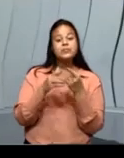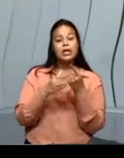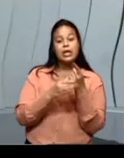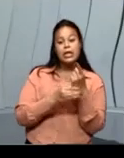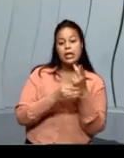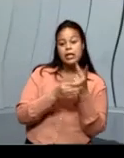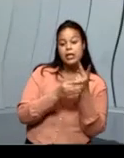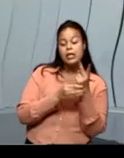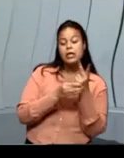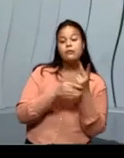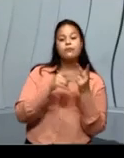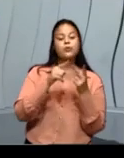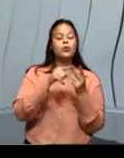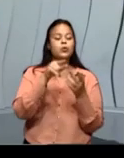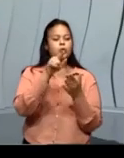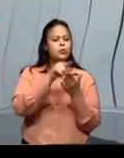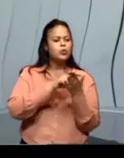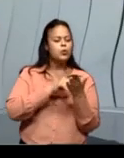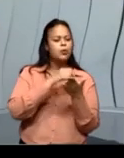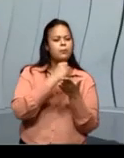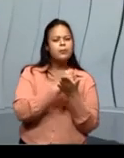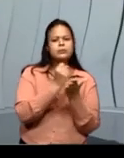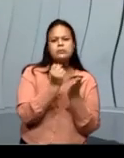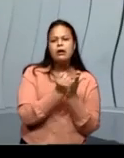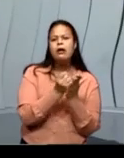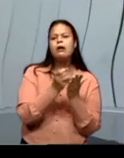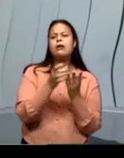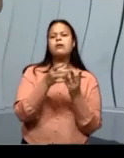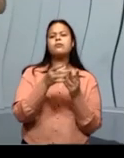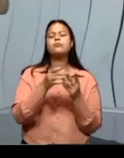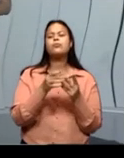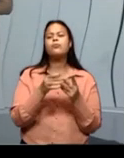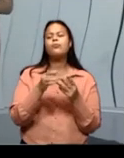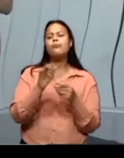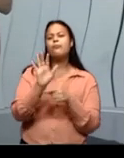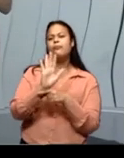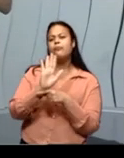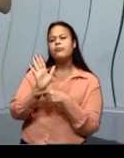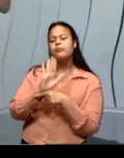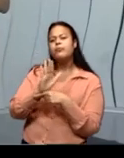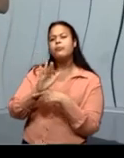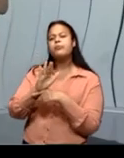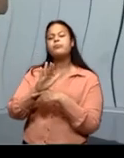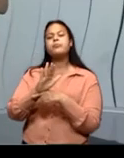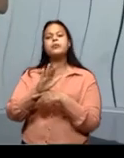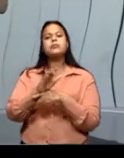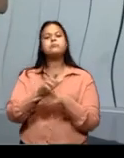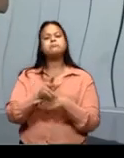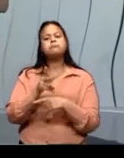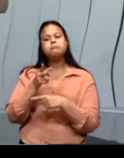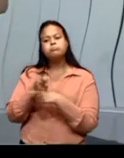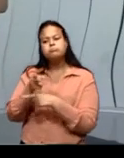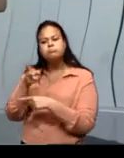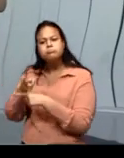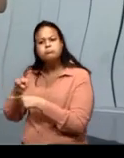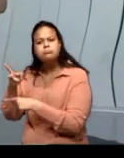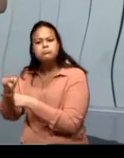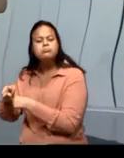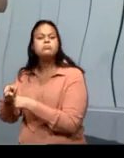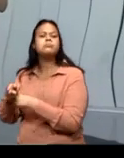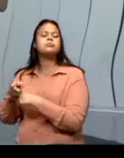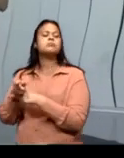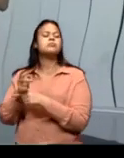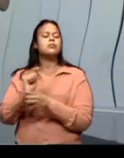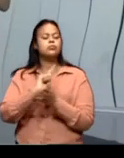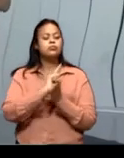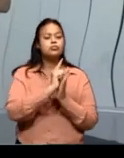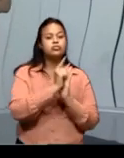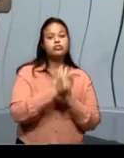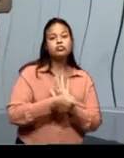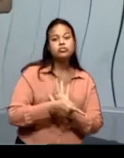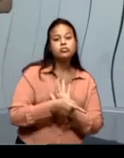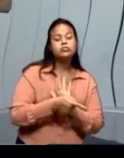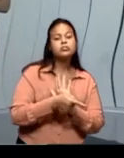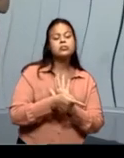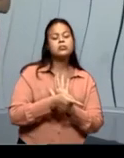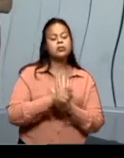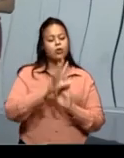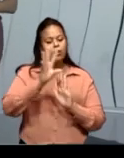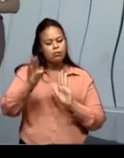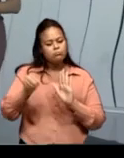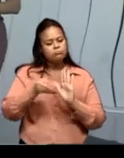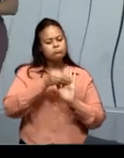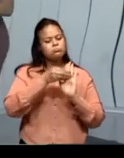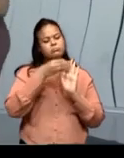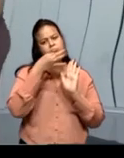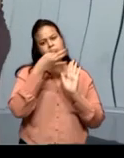discos, documentários, filmes, séries. Então é o gênero textual é resenha,